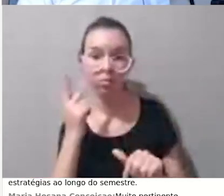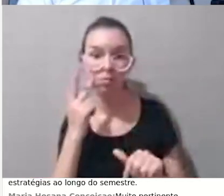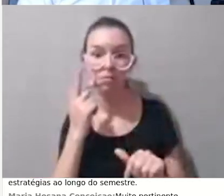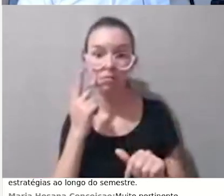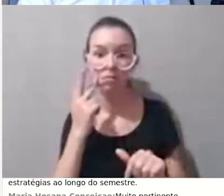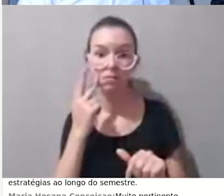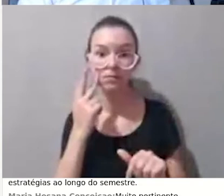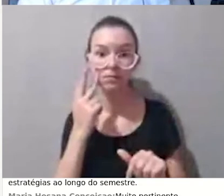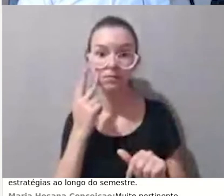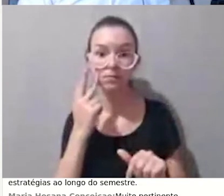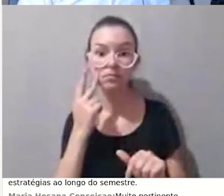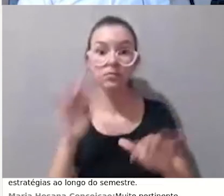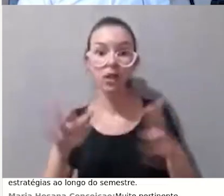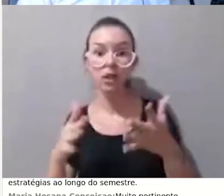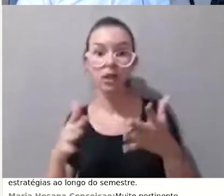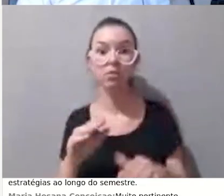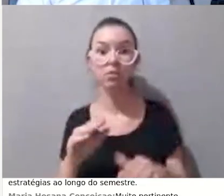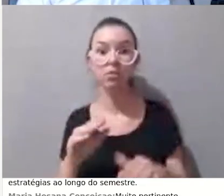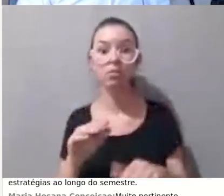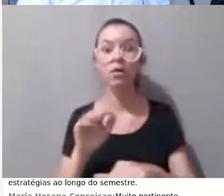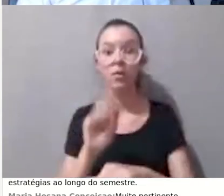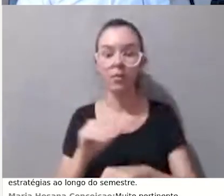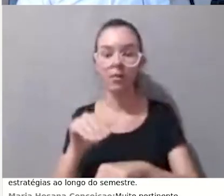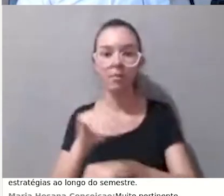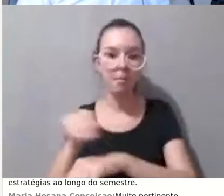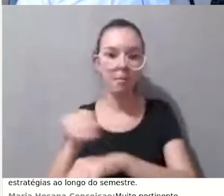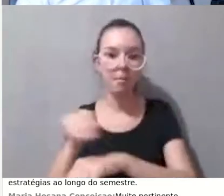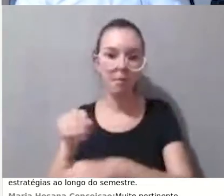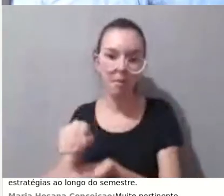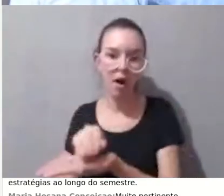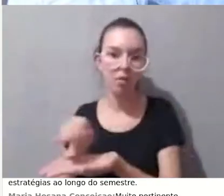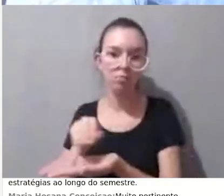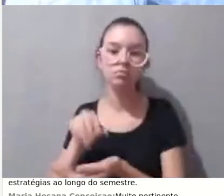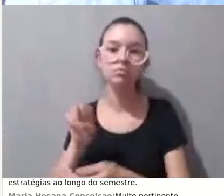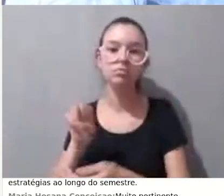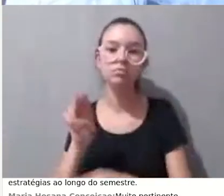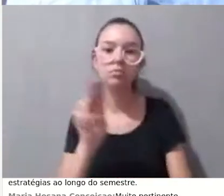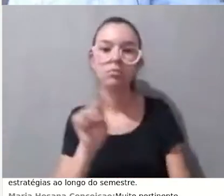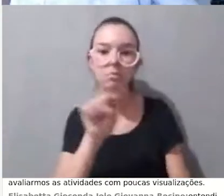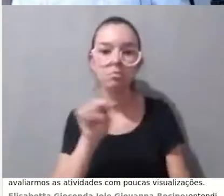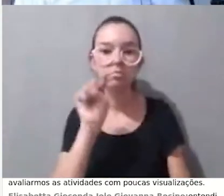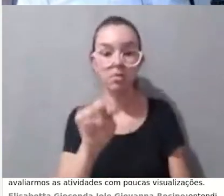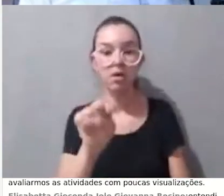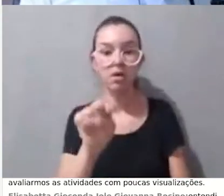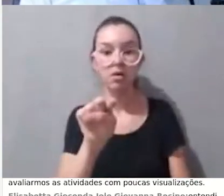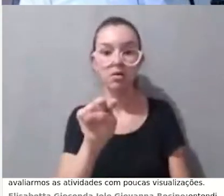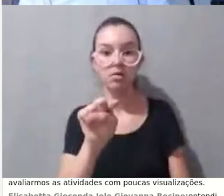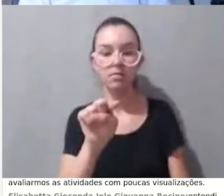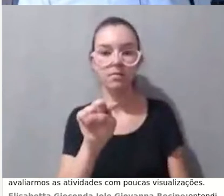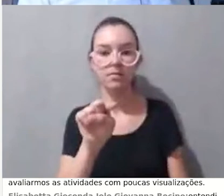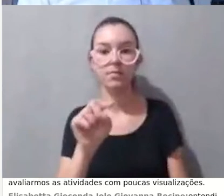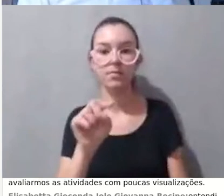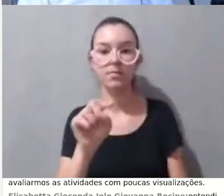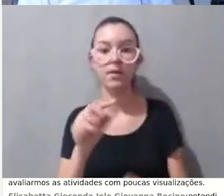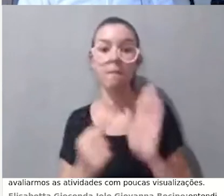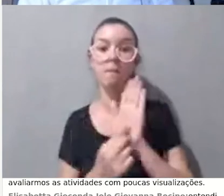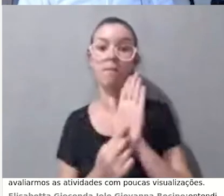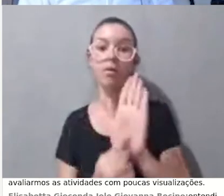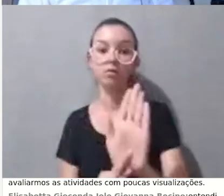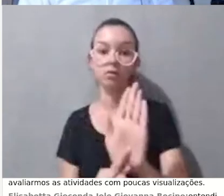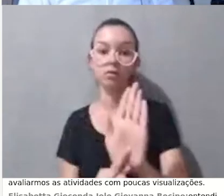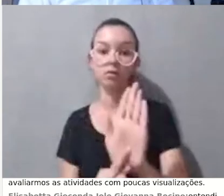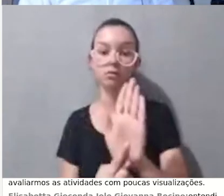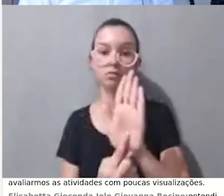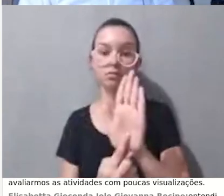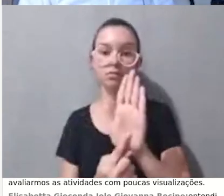mouse em cima do triângulo, ele informa, né? Então, nesse caso aqui, que nenhum modo foi acessado por esse